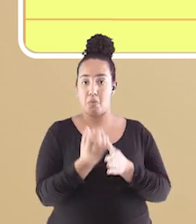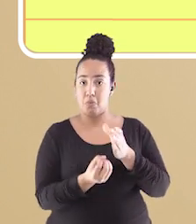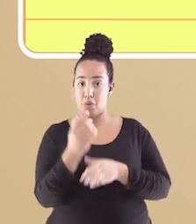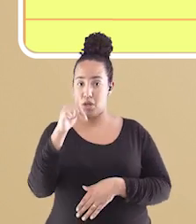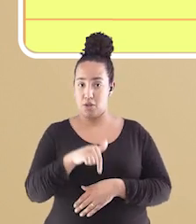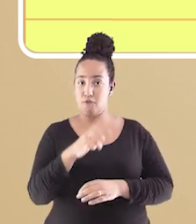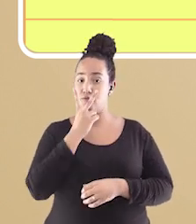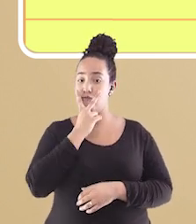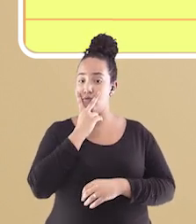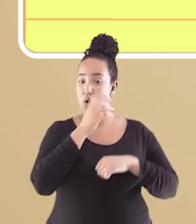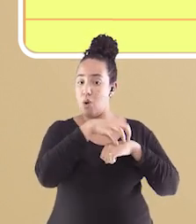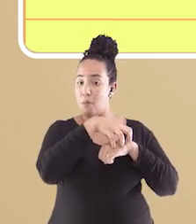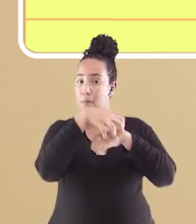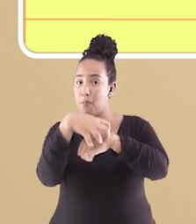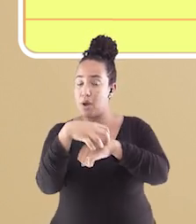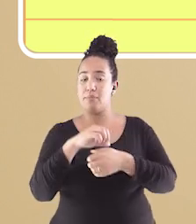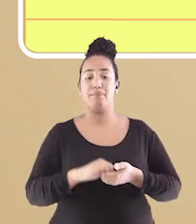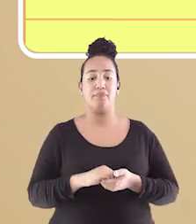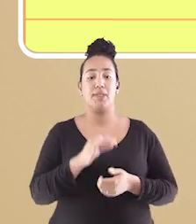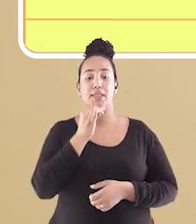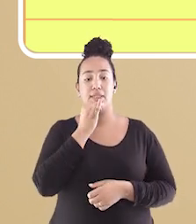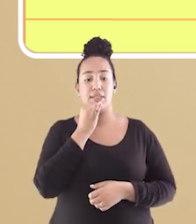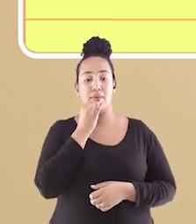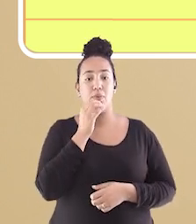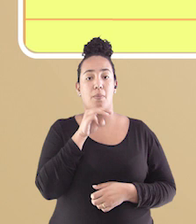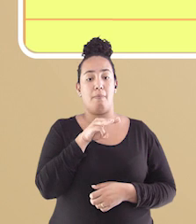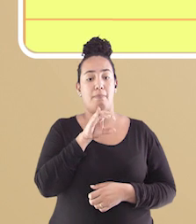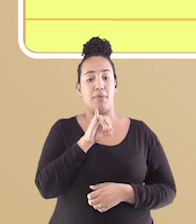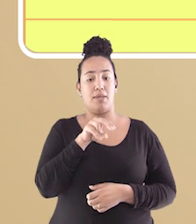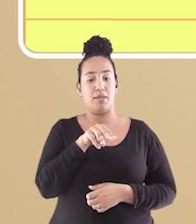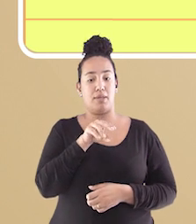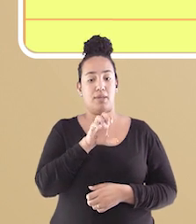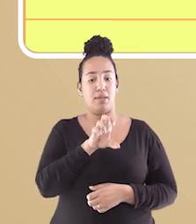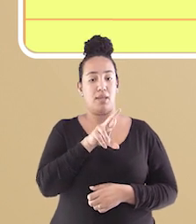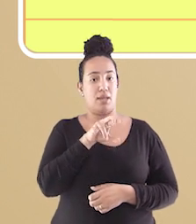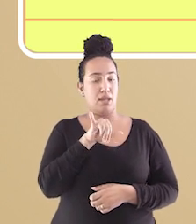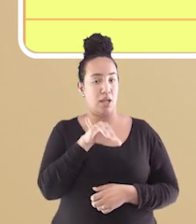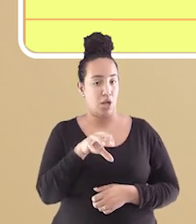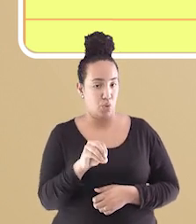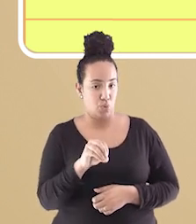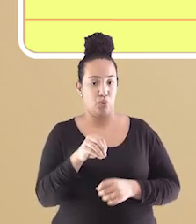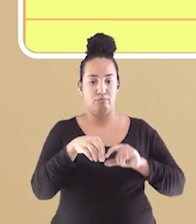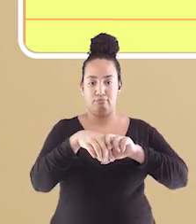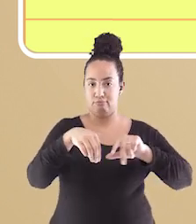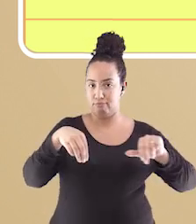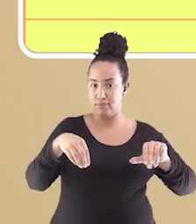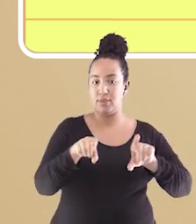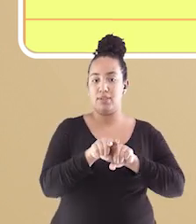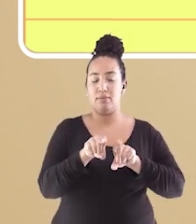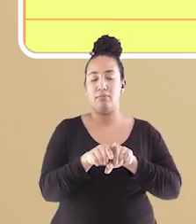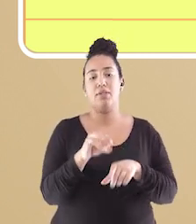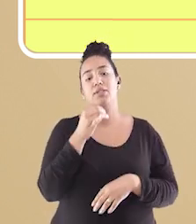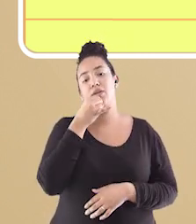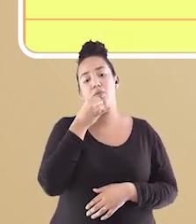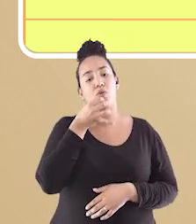exportados por Vitória, o minério de ferro sai na frente, seguido da categoria de produtos